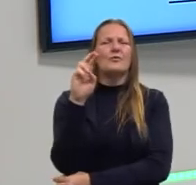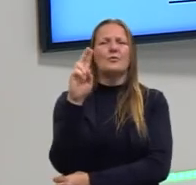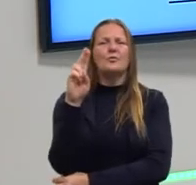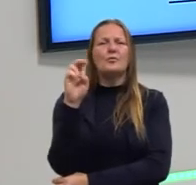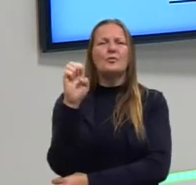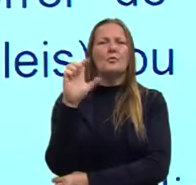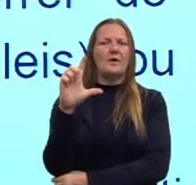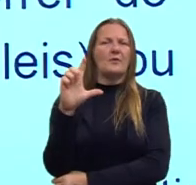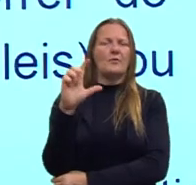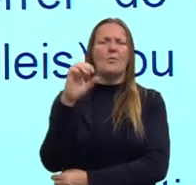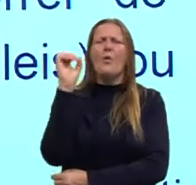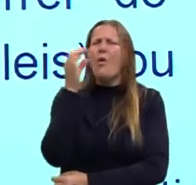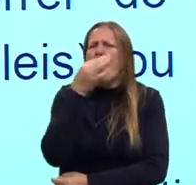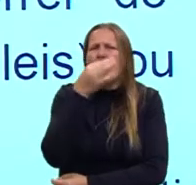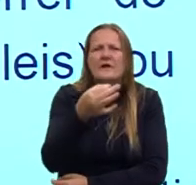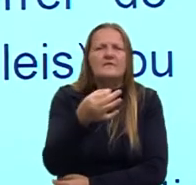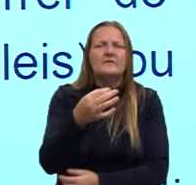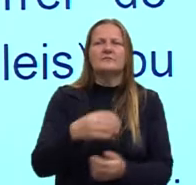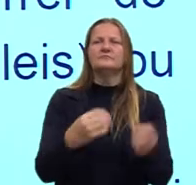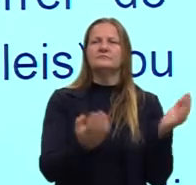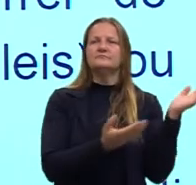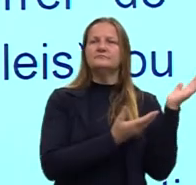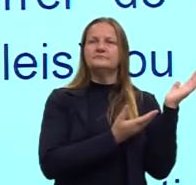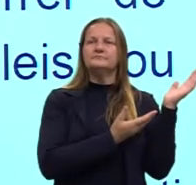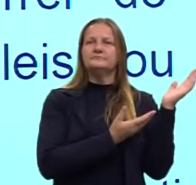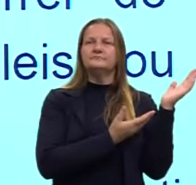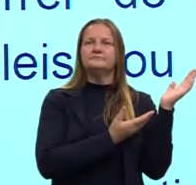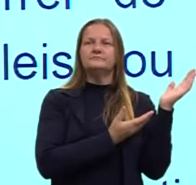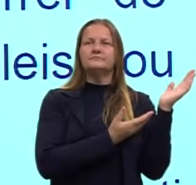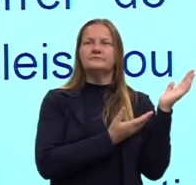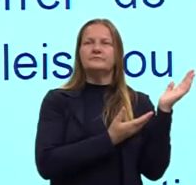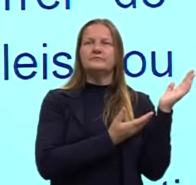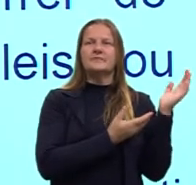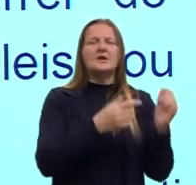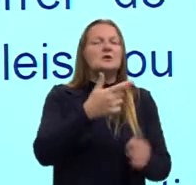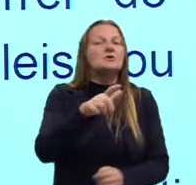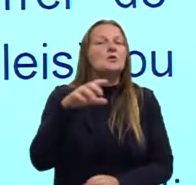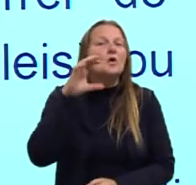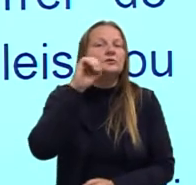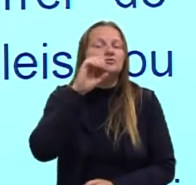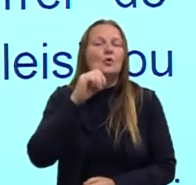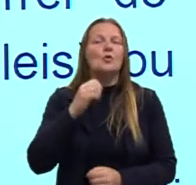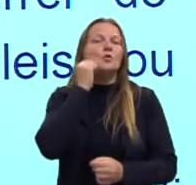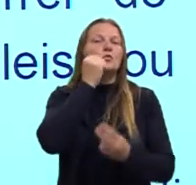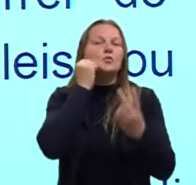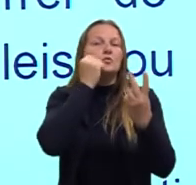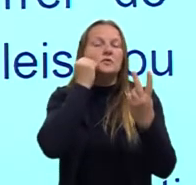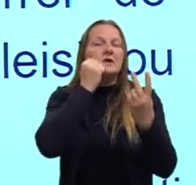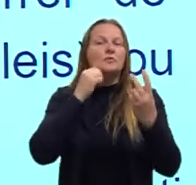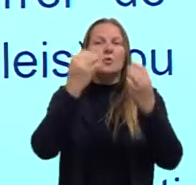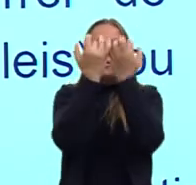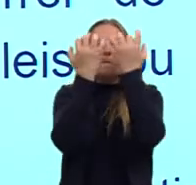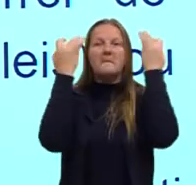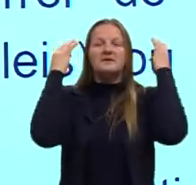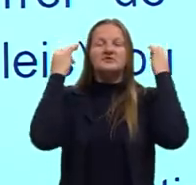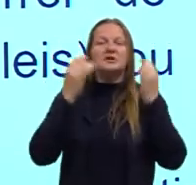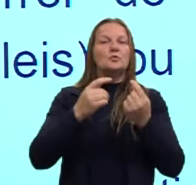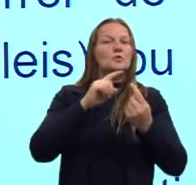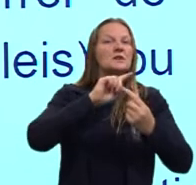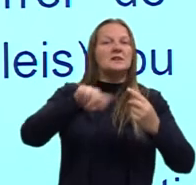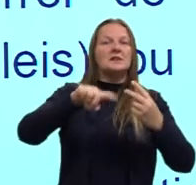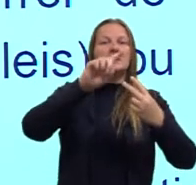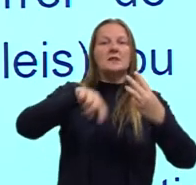uma placa, um cartaz que diz sem cachorros, sem negros e sem mexicanos nesse